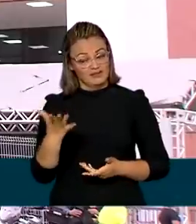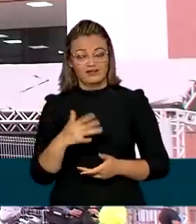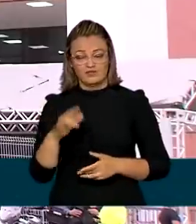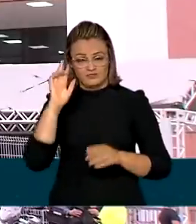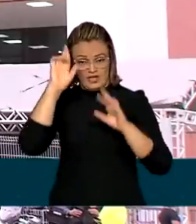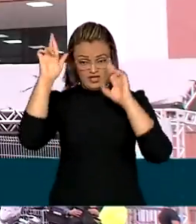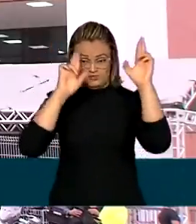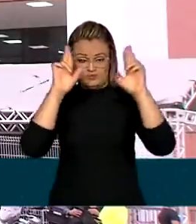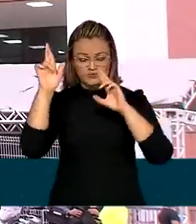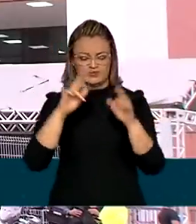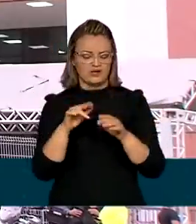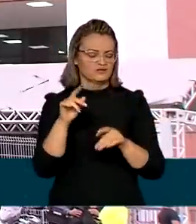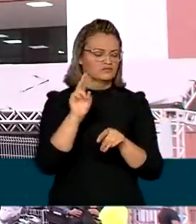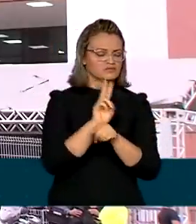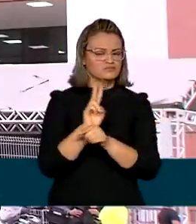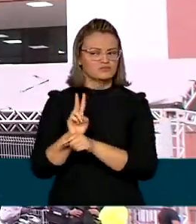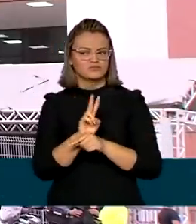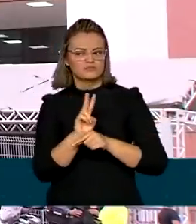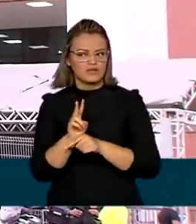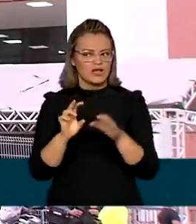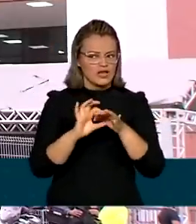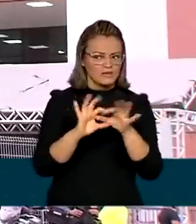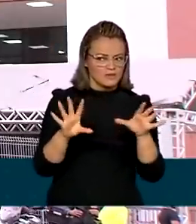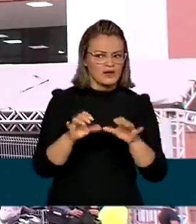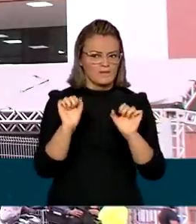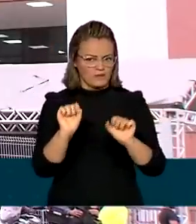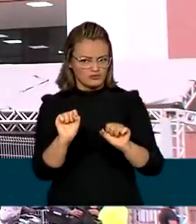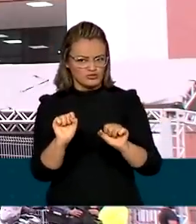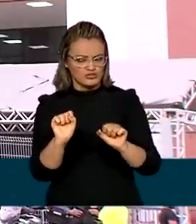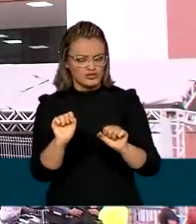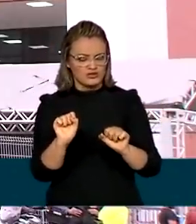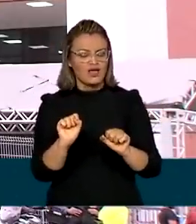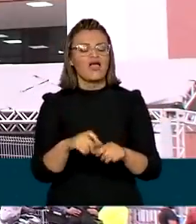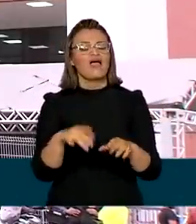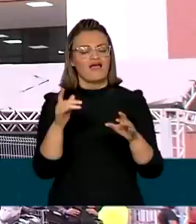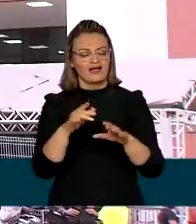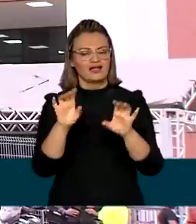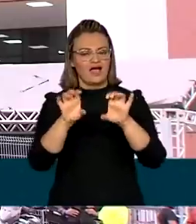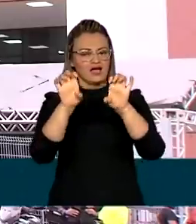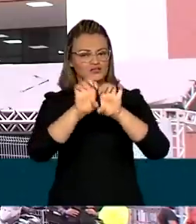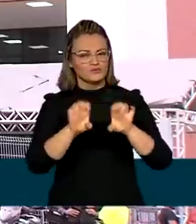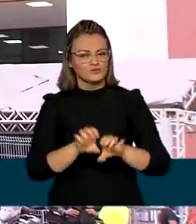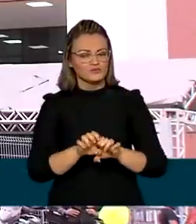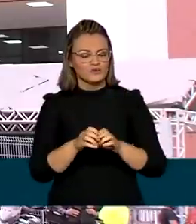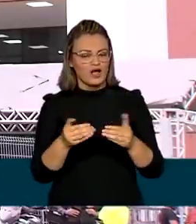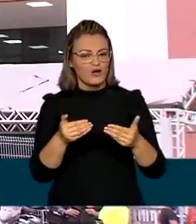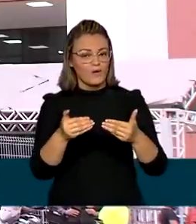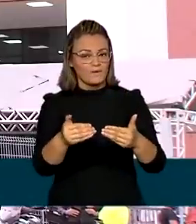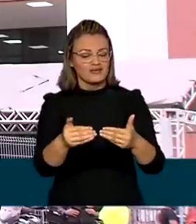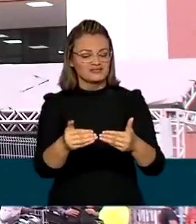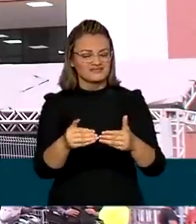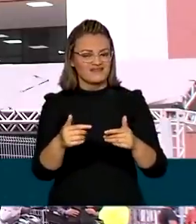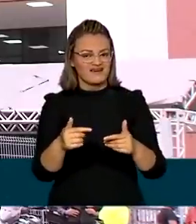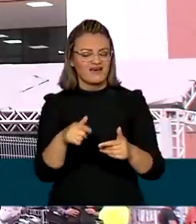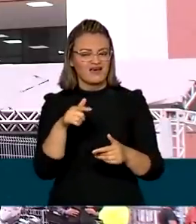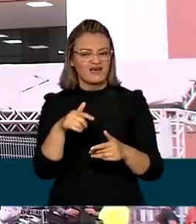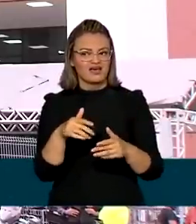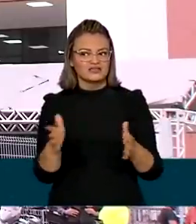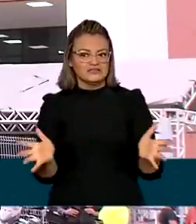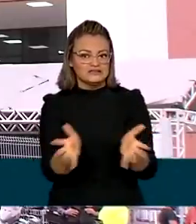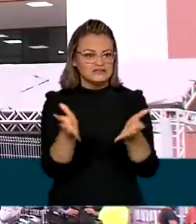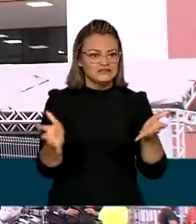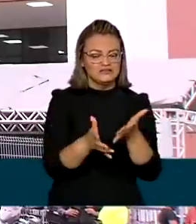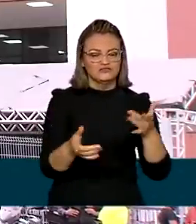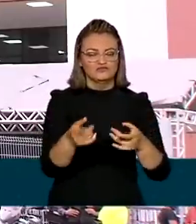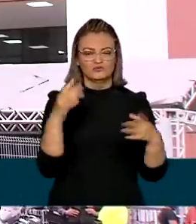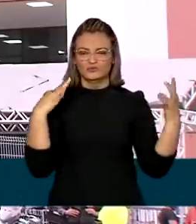autoridades sanitárias permitirem. Então, a expectativa é que a estrutura aqui entre em operação, aqueça o mercado